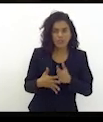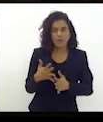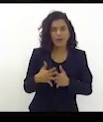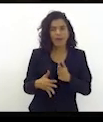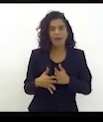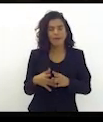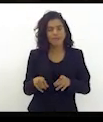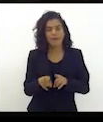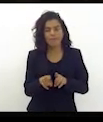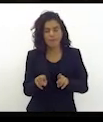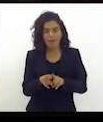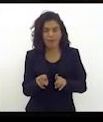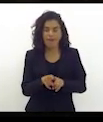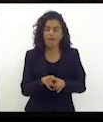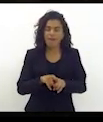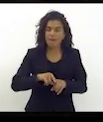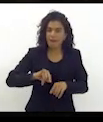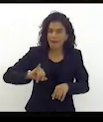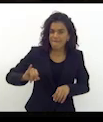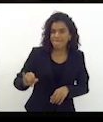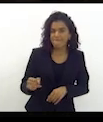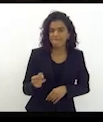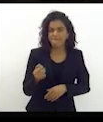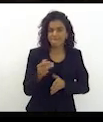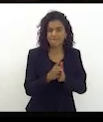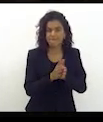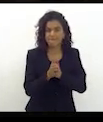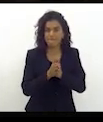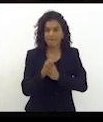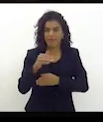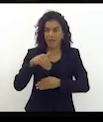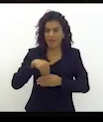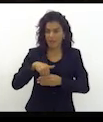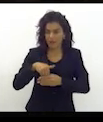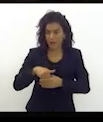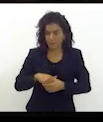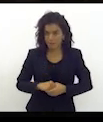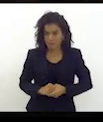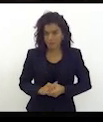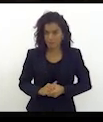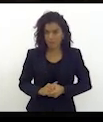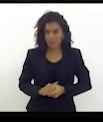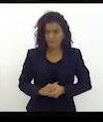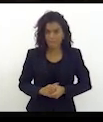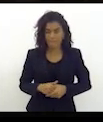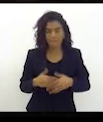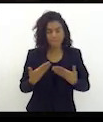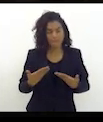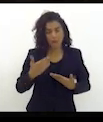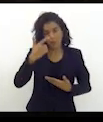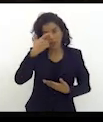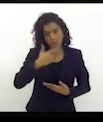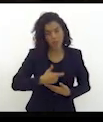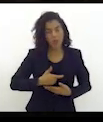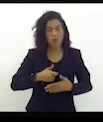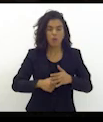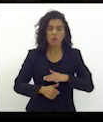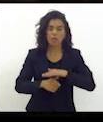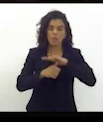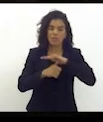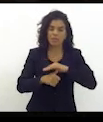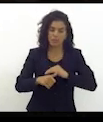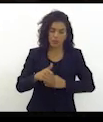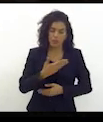aproveitamento eleitoral em cima desse aspecto. Esse é o meu posicionamento enquanto líder de governo e agradeço desde